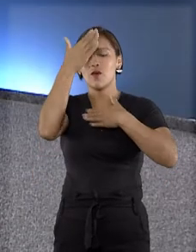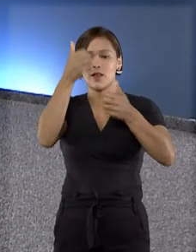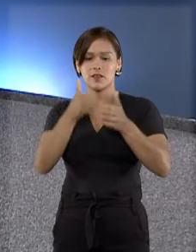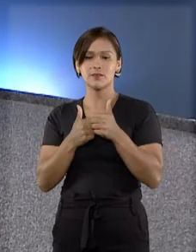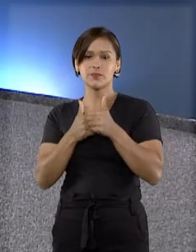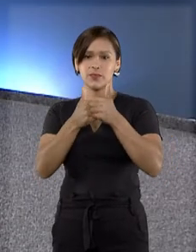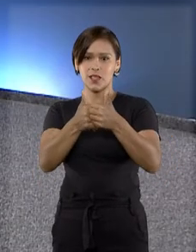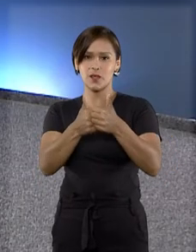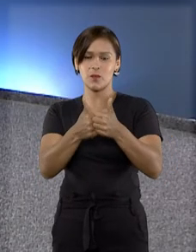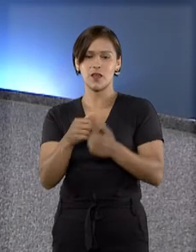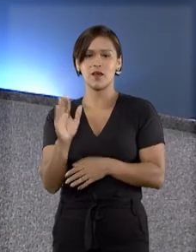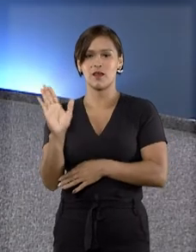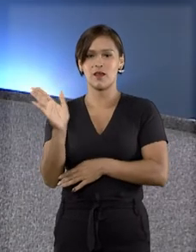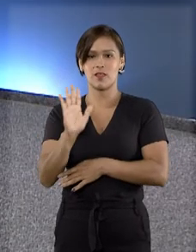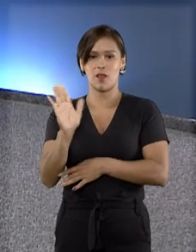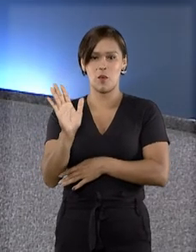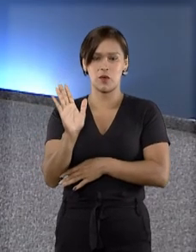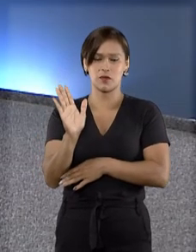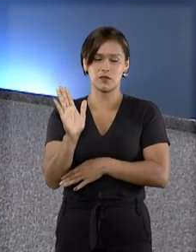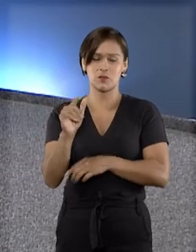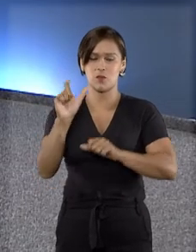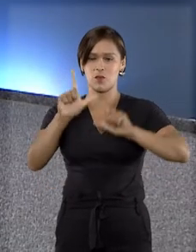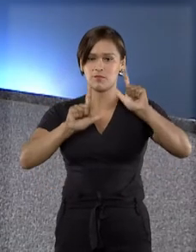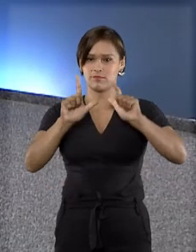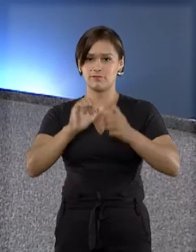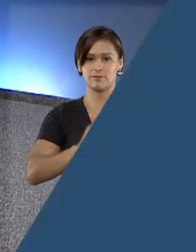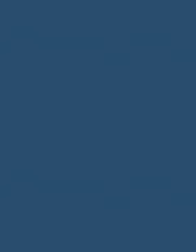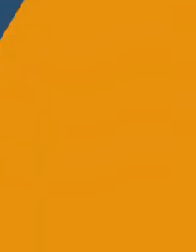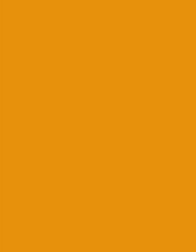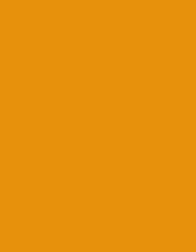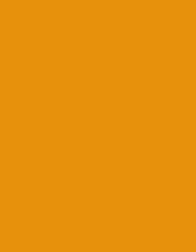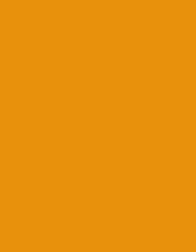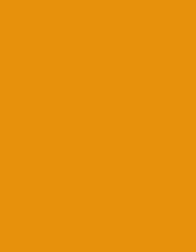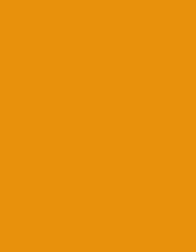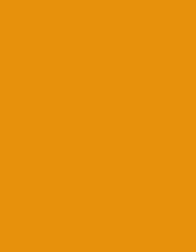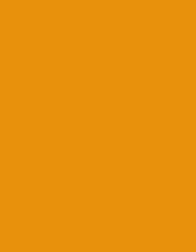agradeço a companhia e até o próximo programa. Tchau, tchau.